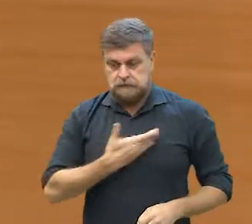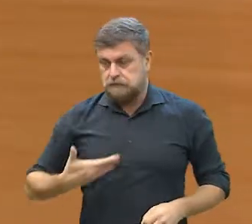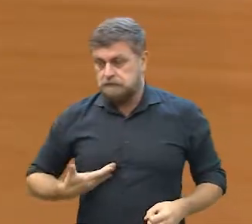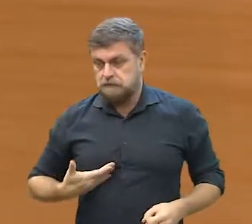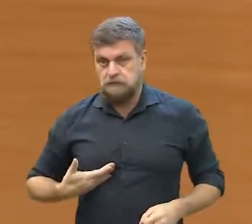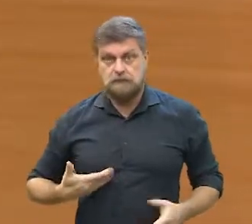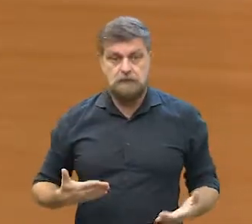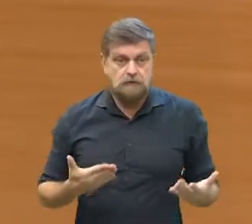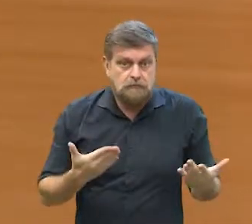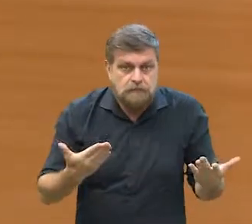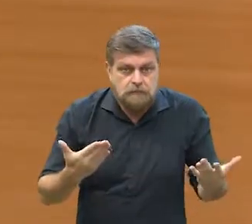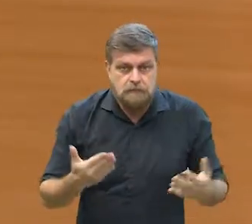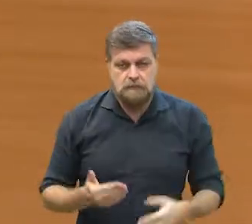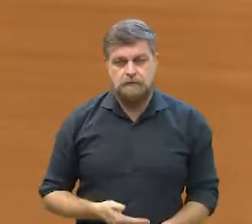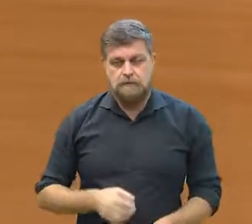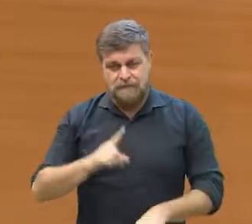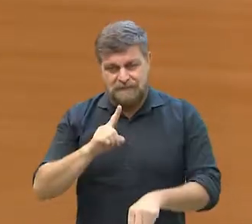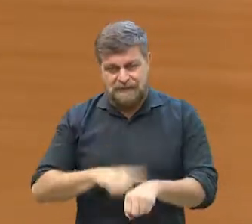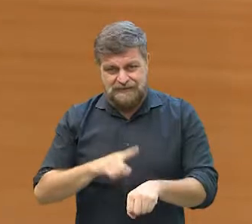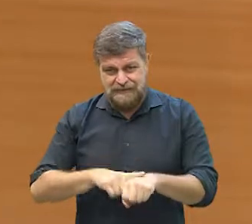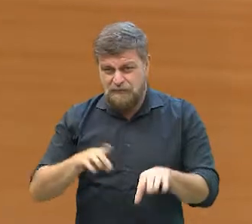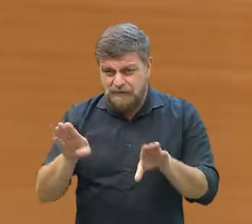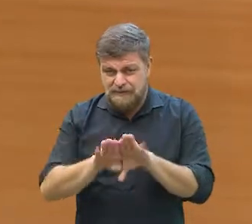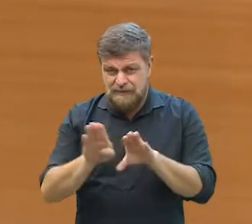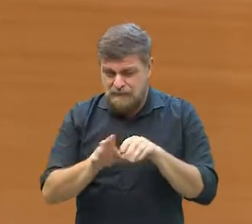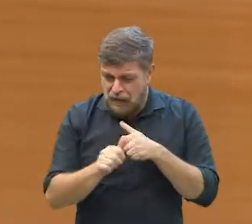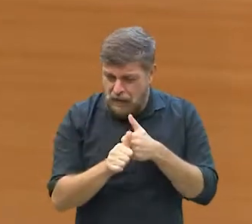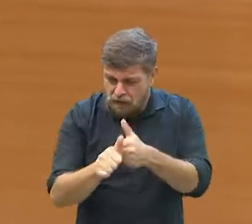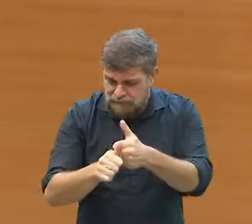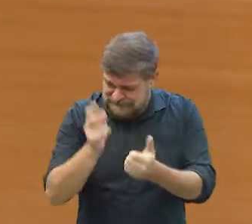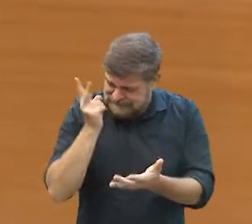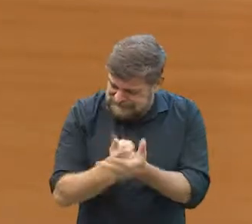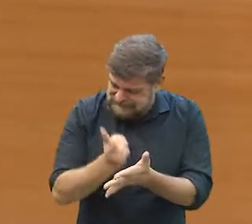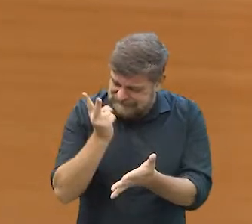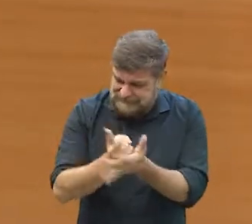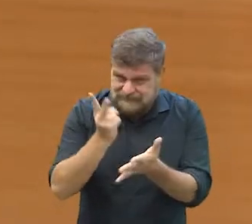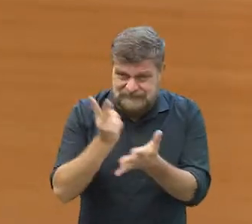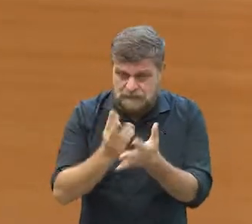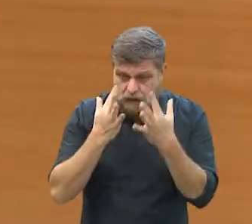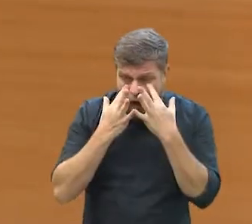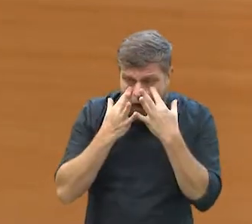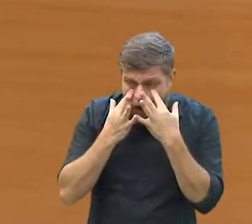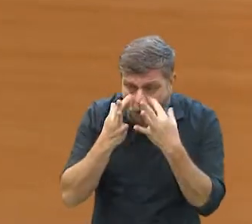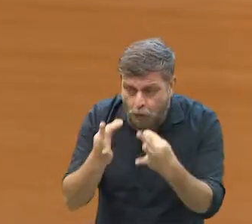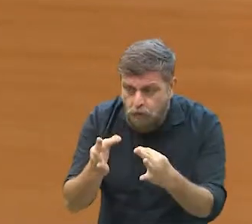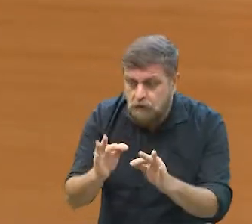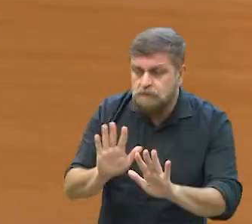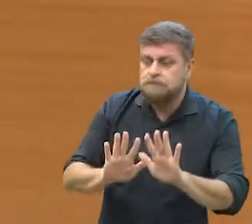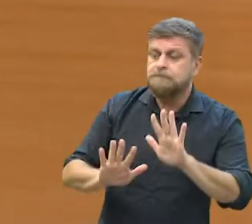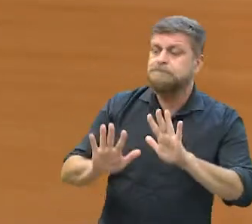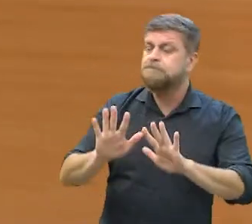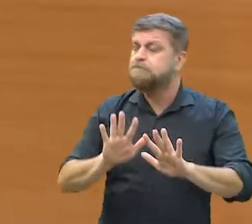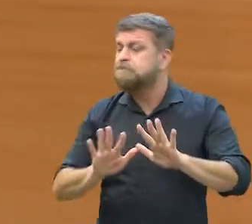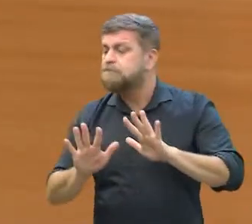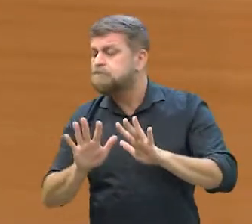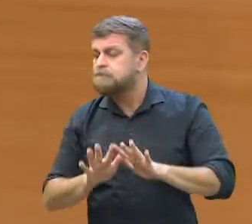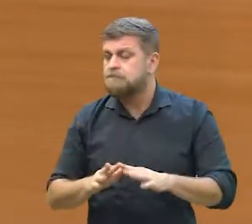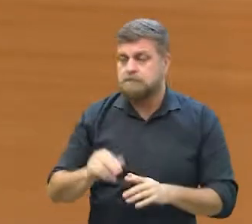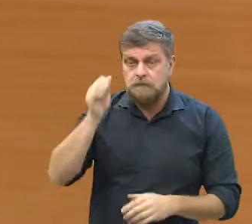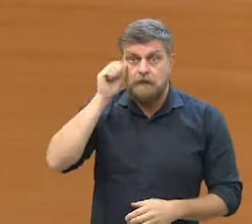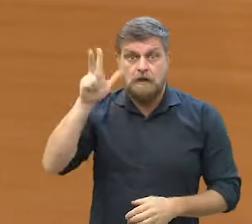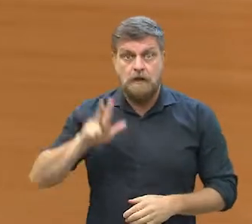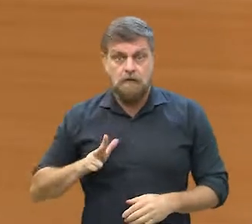séria. E, ao mesmo tempo, isso exige um acompanhamento permanente, um olhar cuidadoso sobre